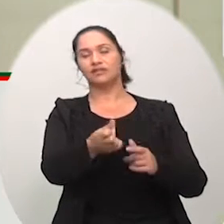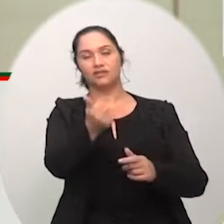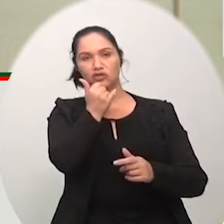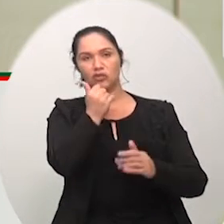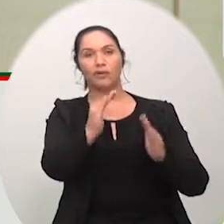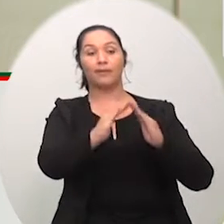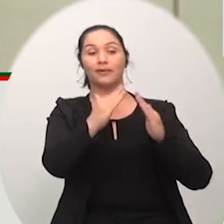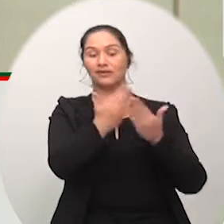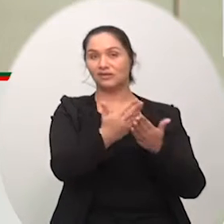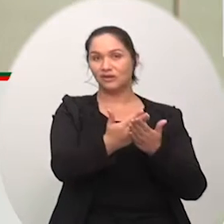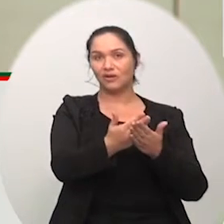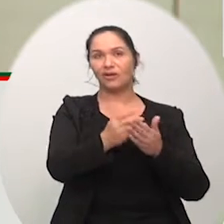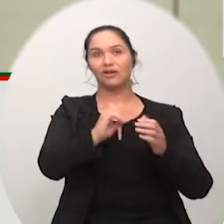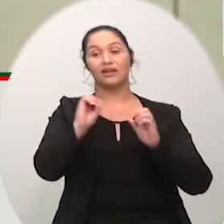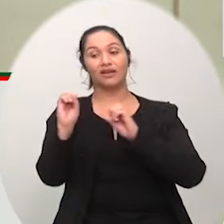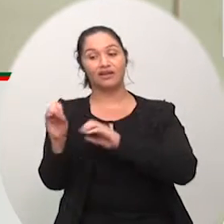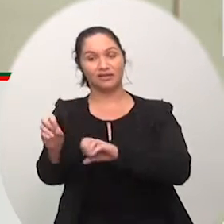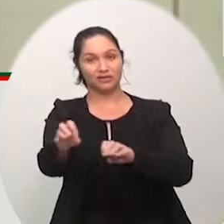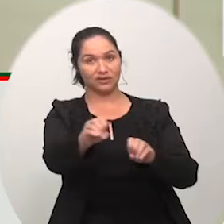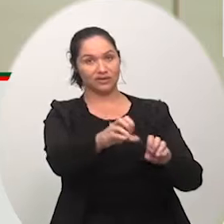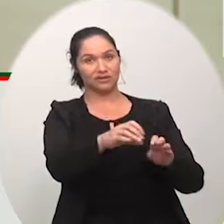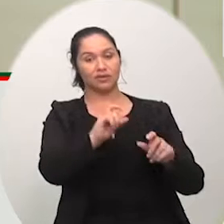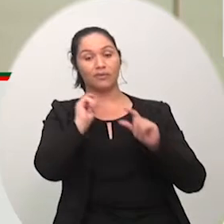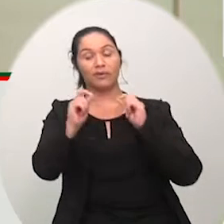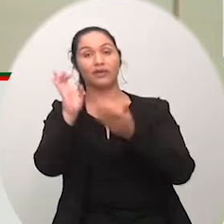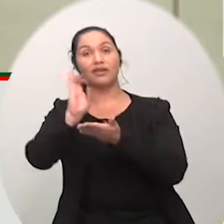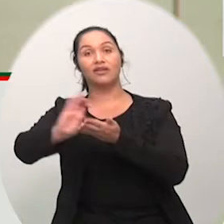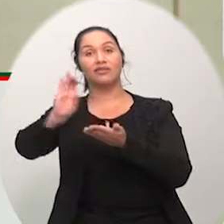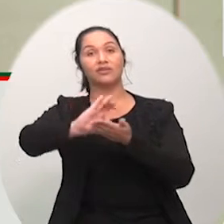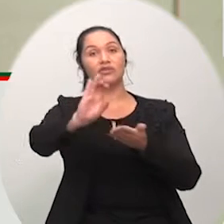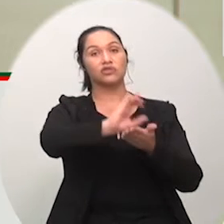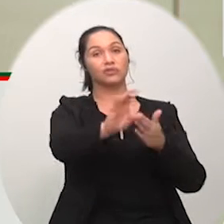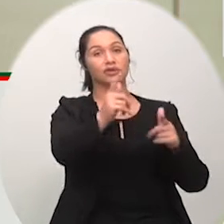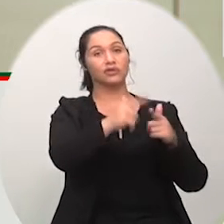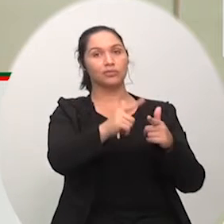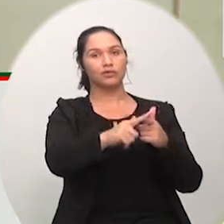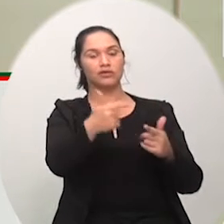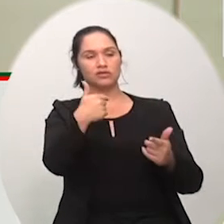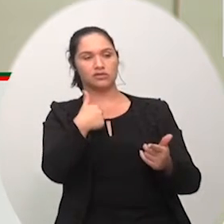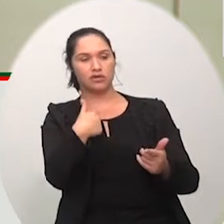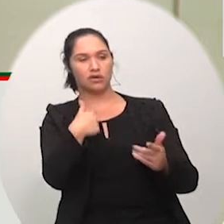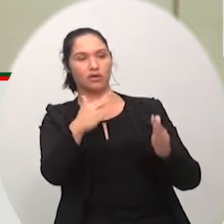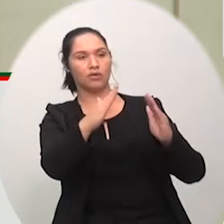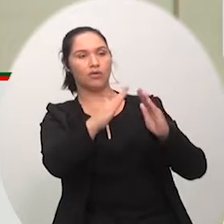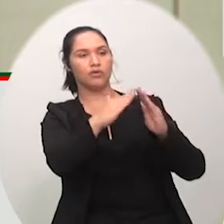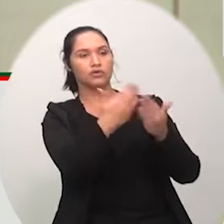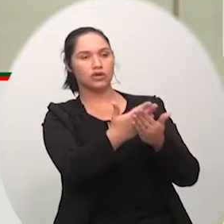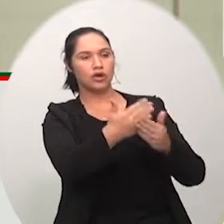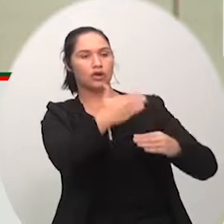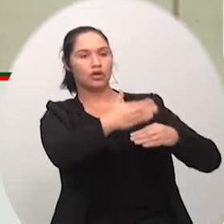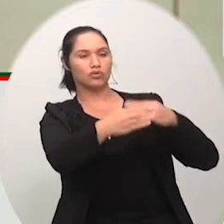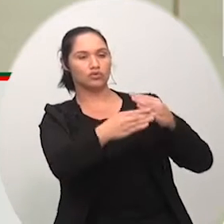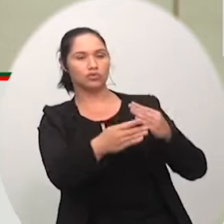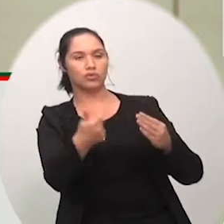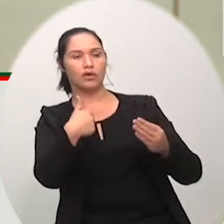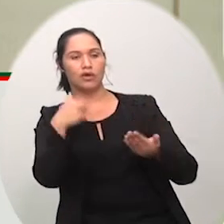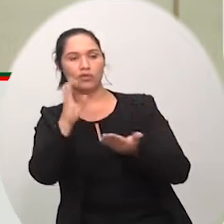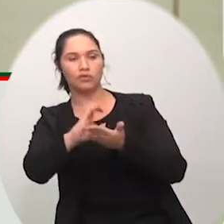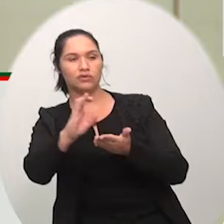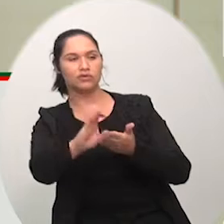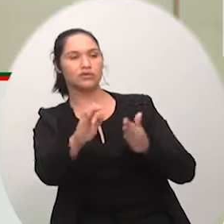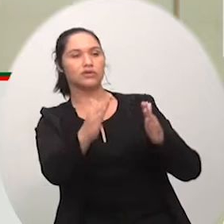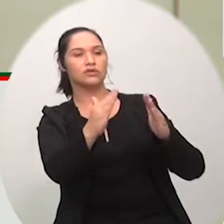em educação seu presidente se diminui a quantidade de presídios é assim que a gente tem que pensar é assim que eu penso acho que a maioria